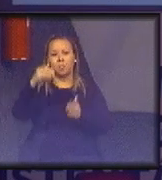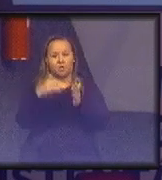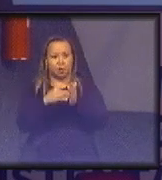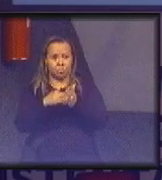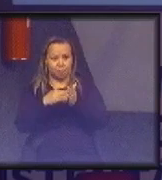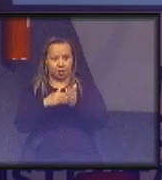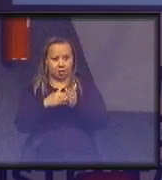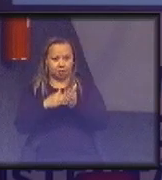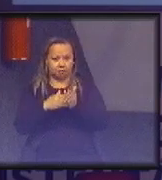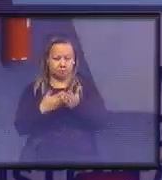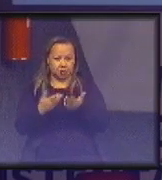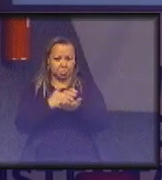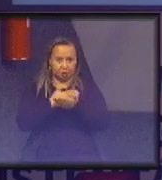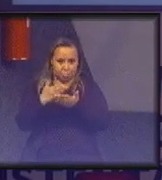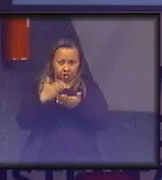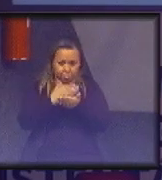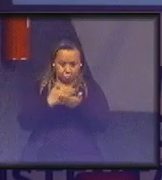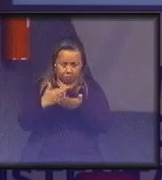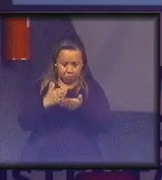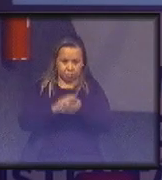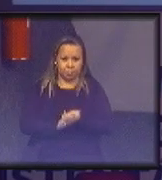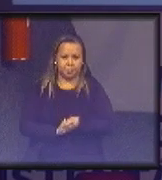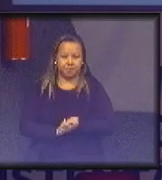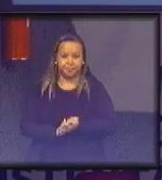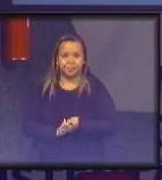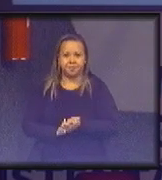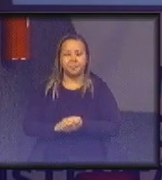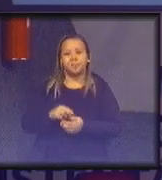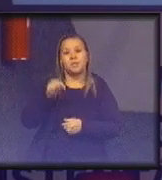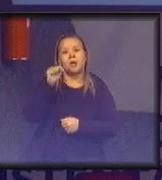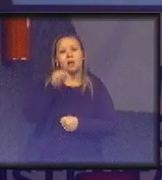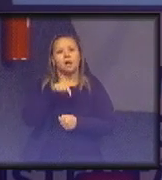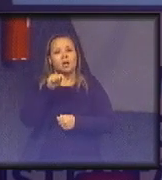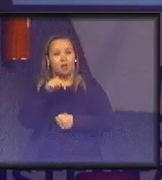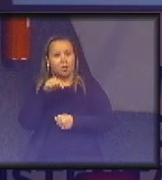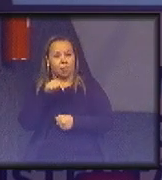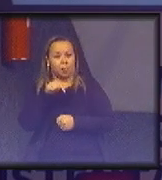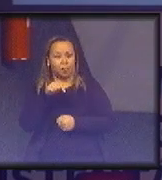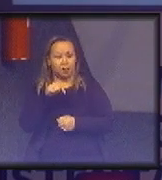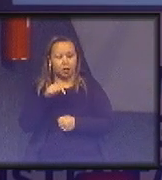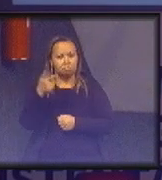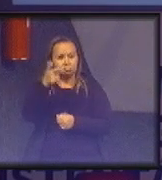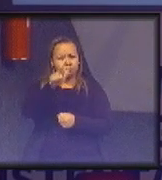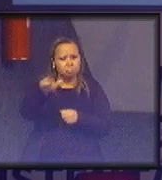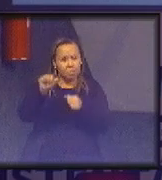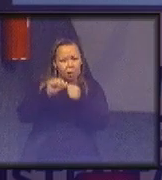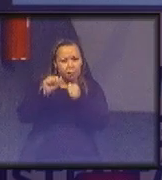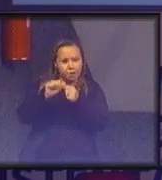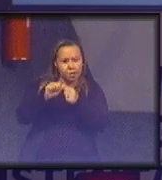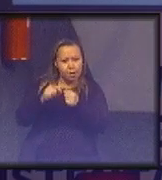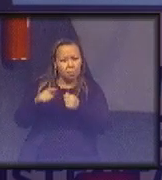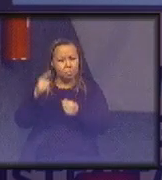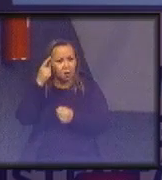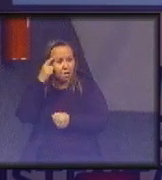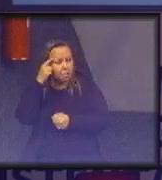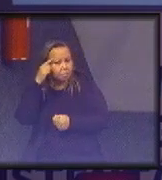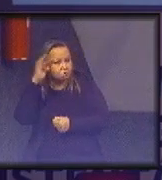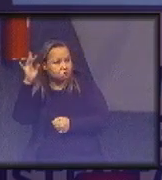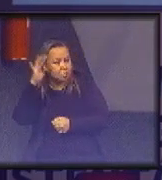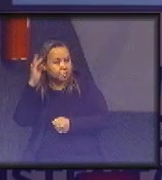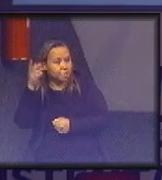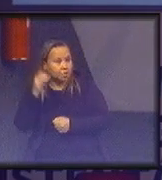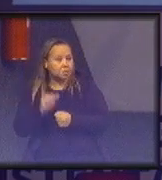que era um antigo selo Justiça e Números, e ele foi remodelado, repensado. E, antigamente,